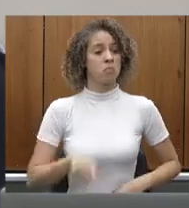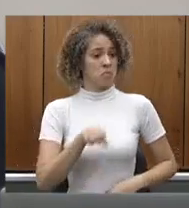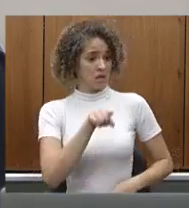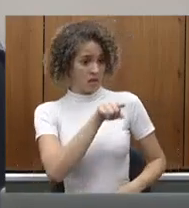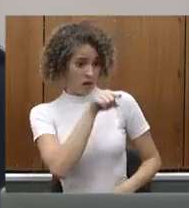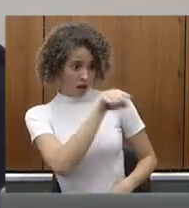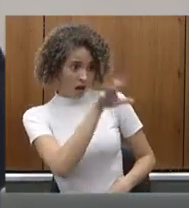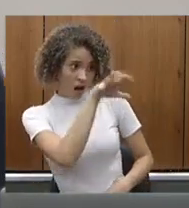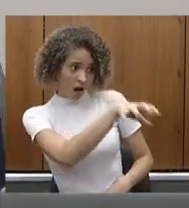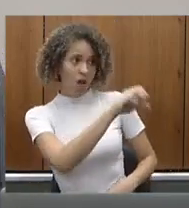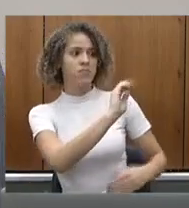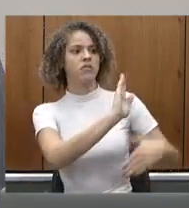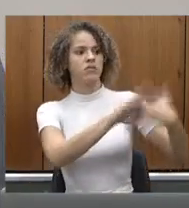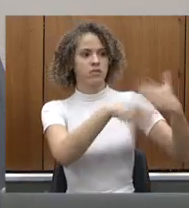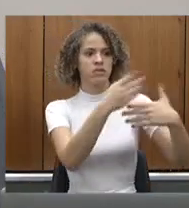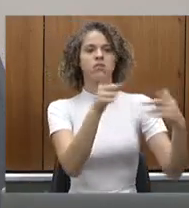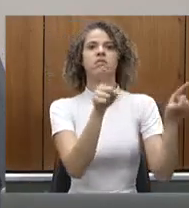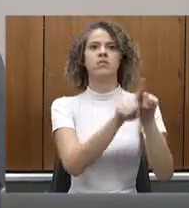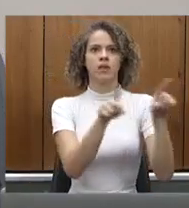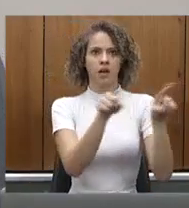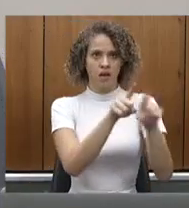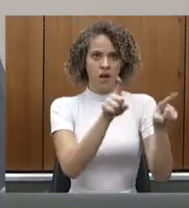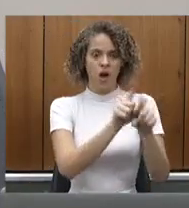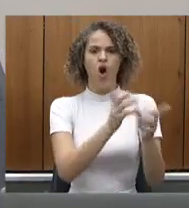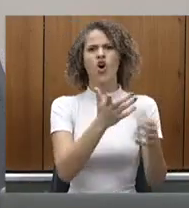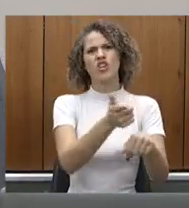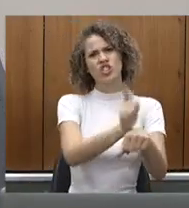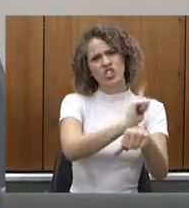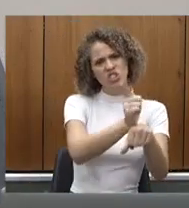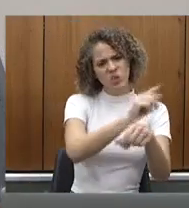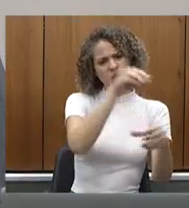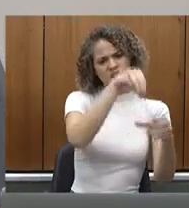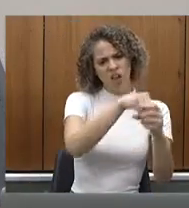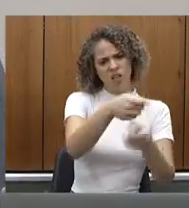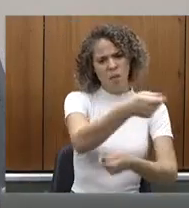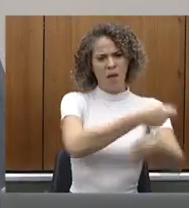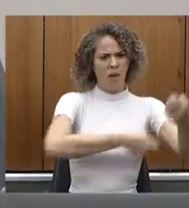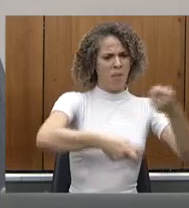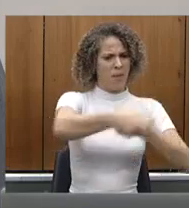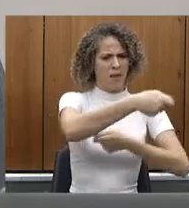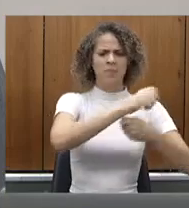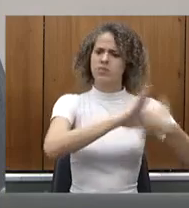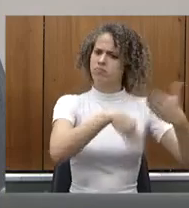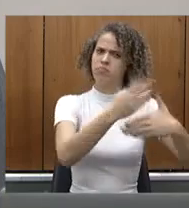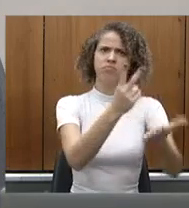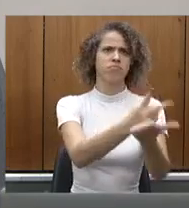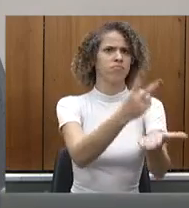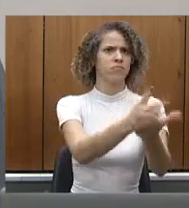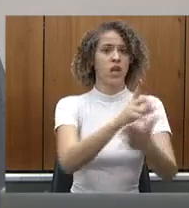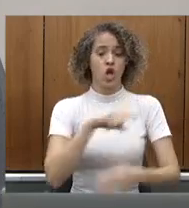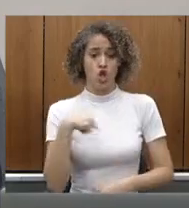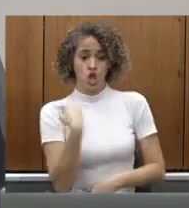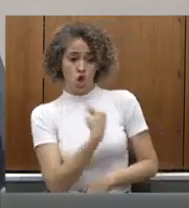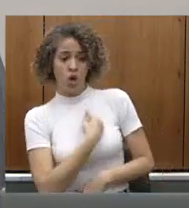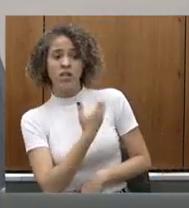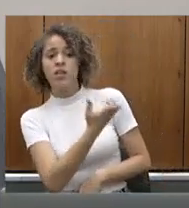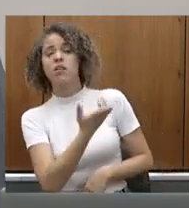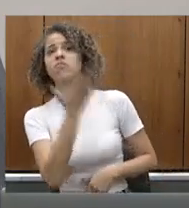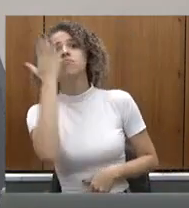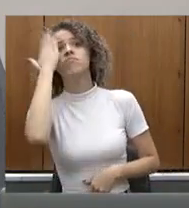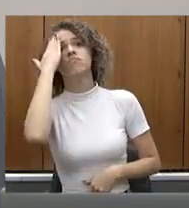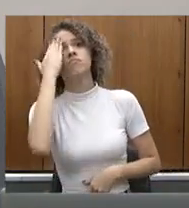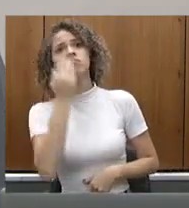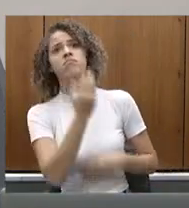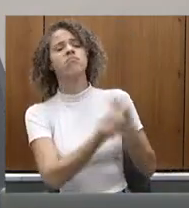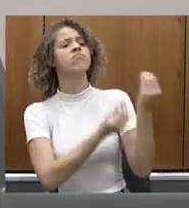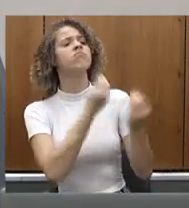com a gestão do secretário. E a gente queria saber qual o impacto